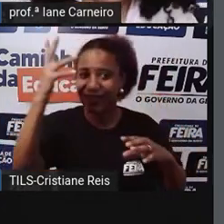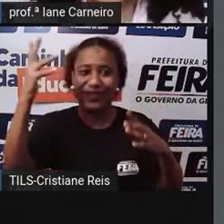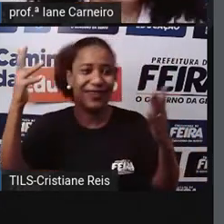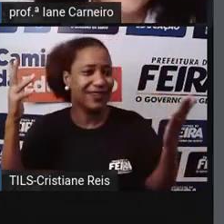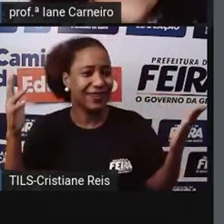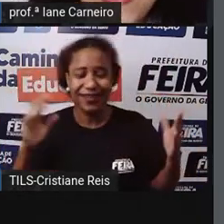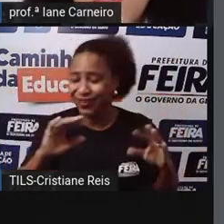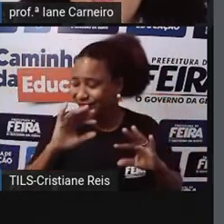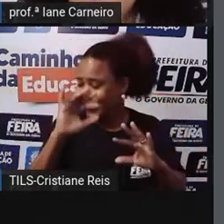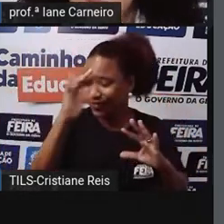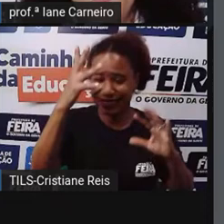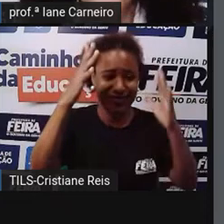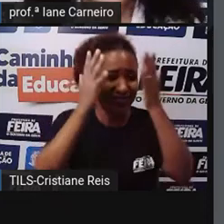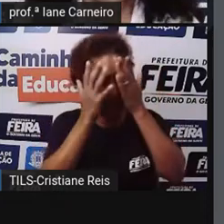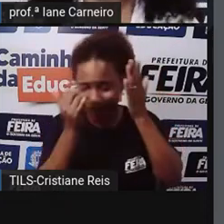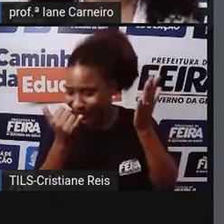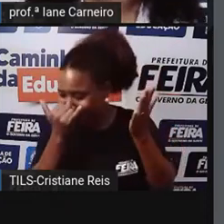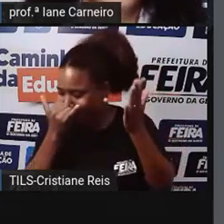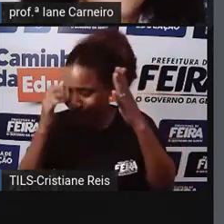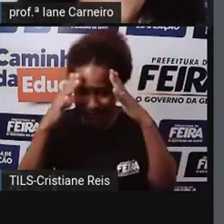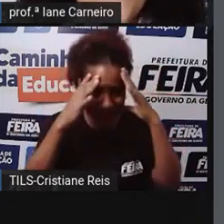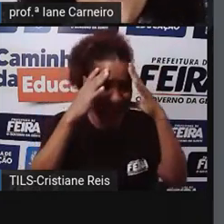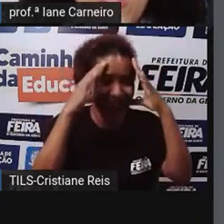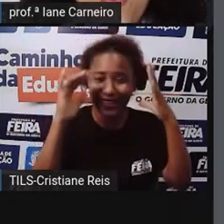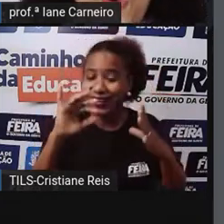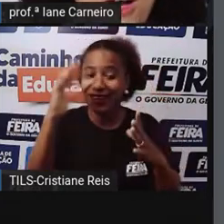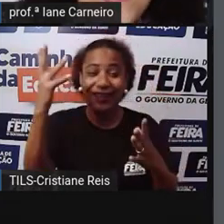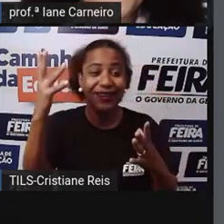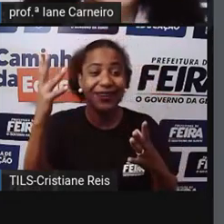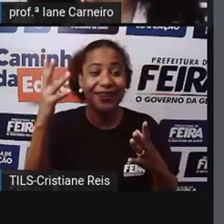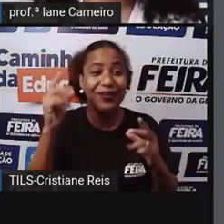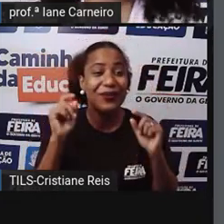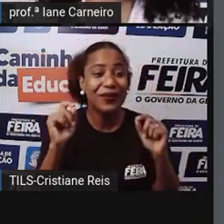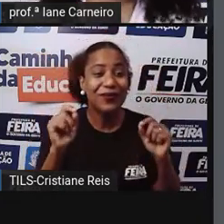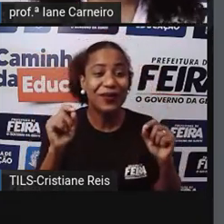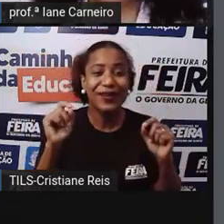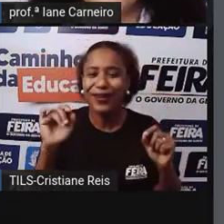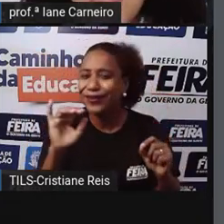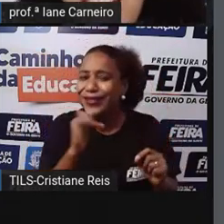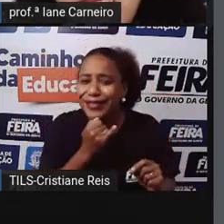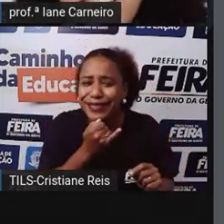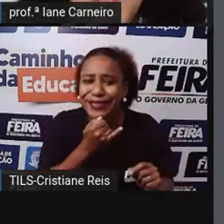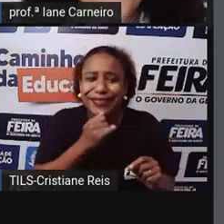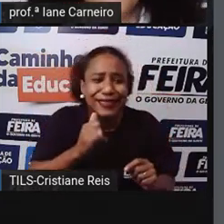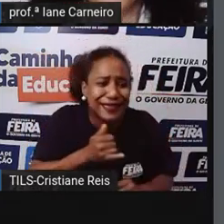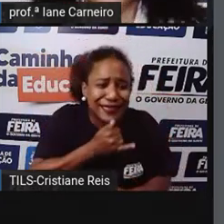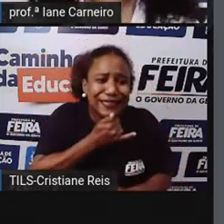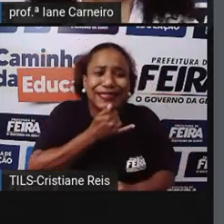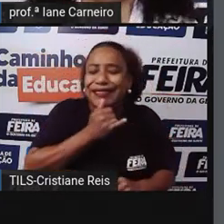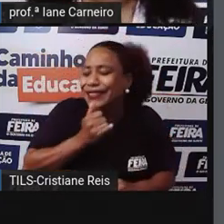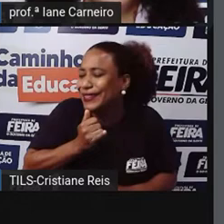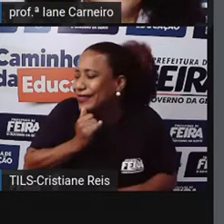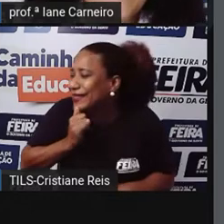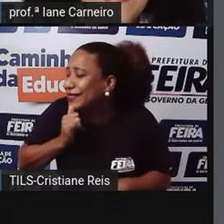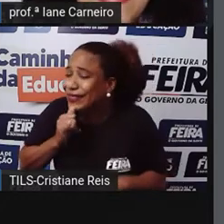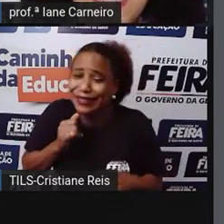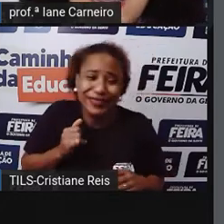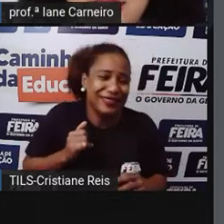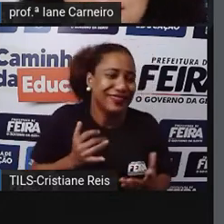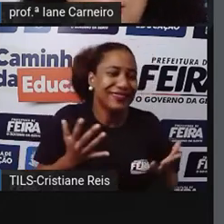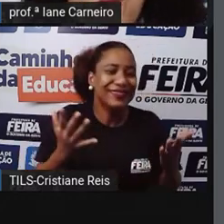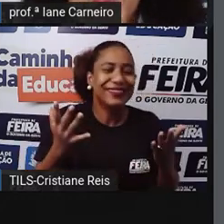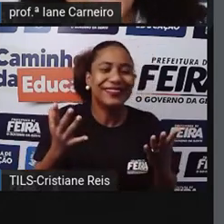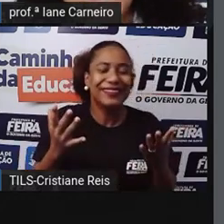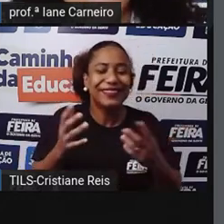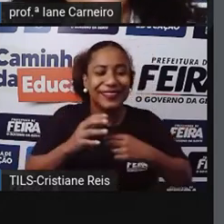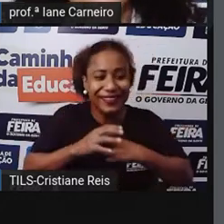desgraça Aconteceu Uma coisa ruim Uma coisa muito triste Tristeza Que nunca passa Era